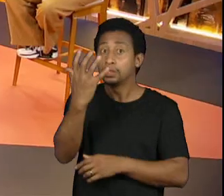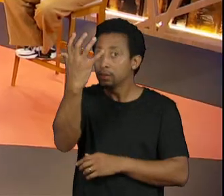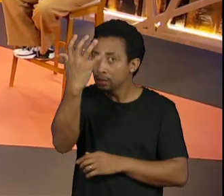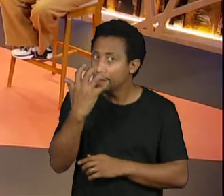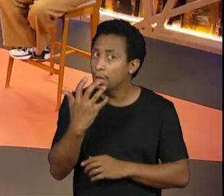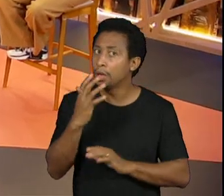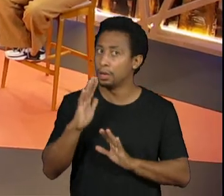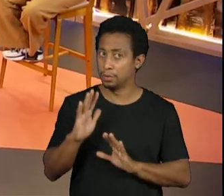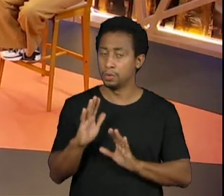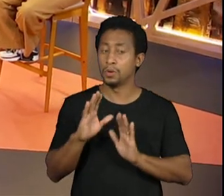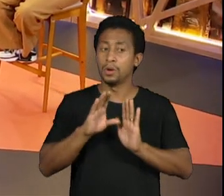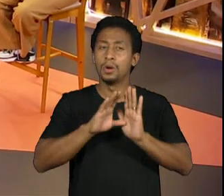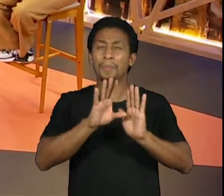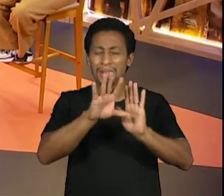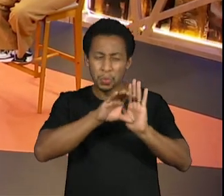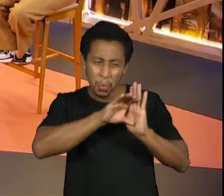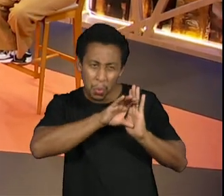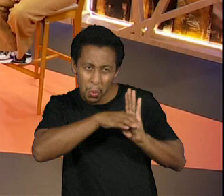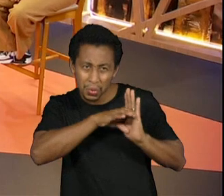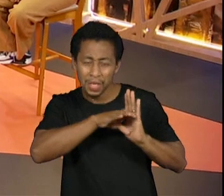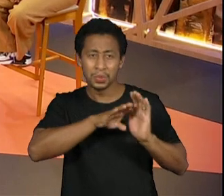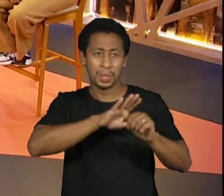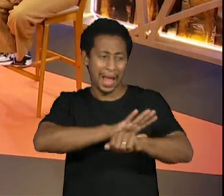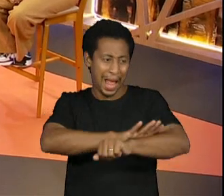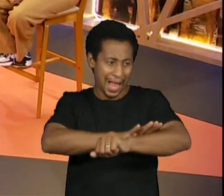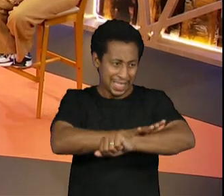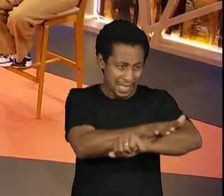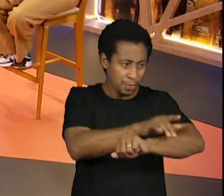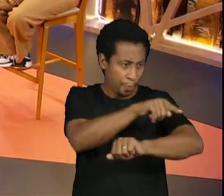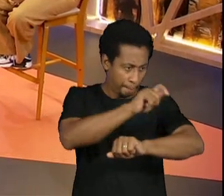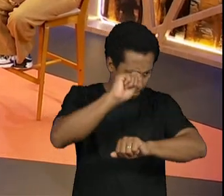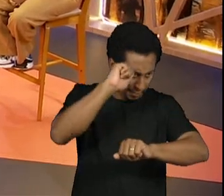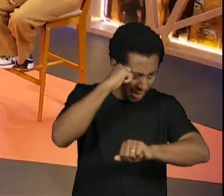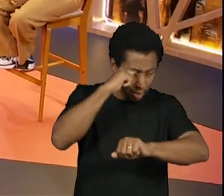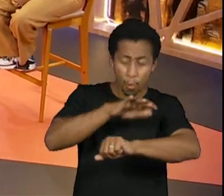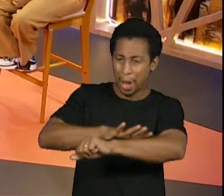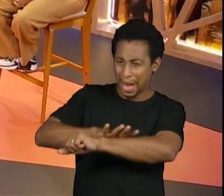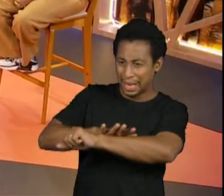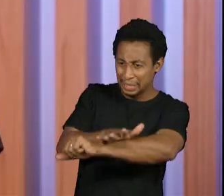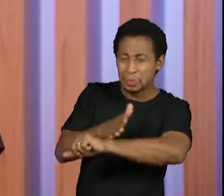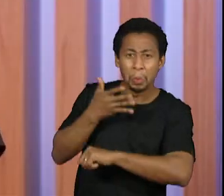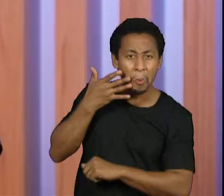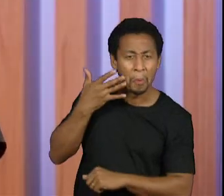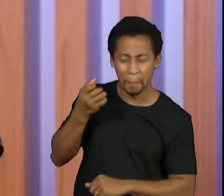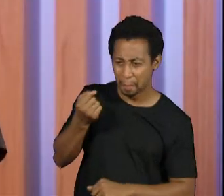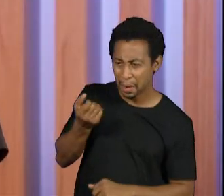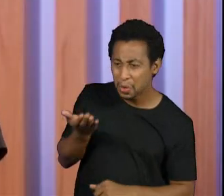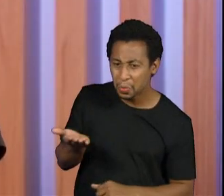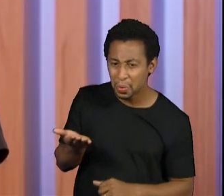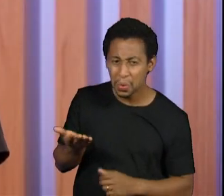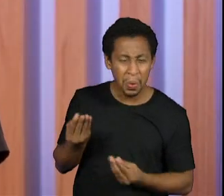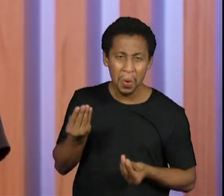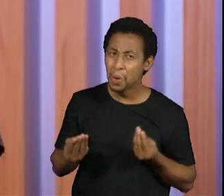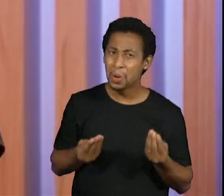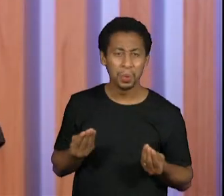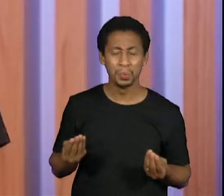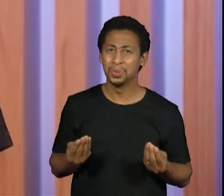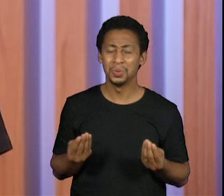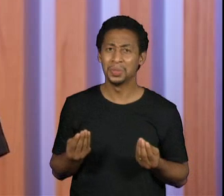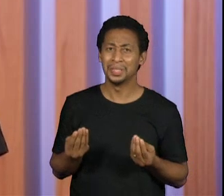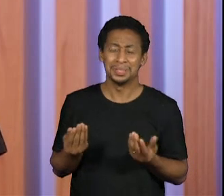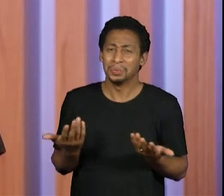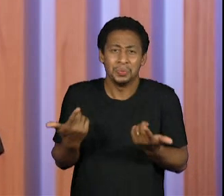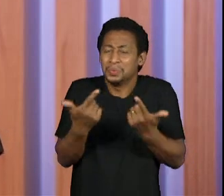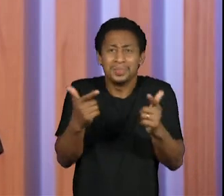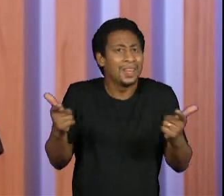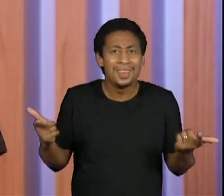ideia de um racismo reverso. Não existe essa possibilidade no Brasil, de uma maneira sociológica, concreta, isso não acontece